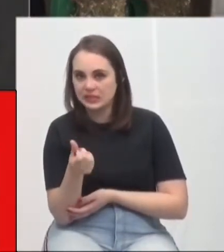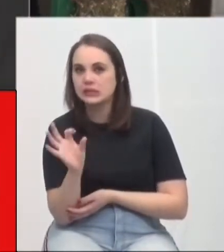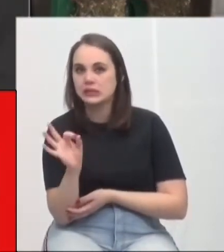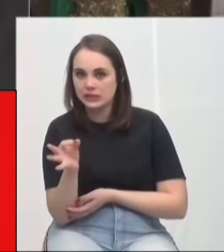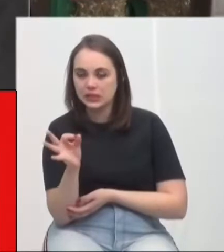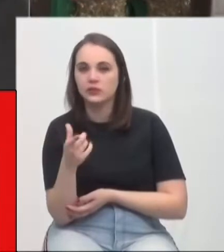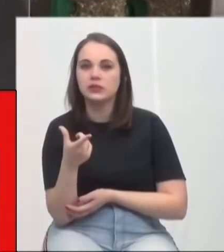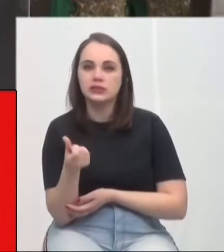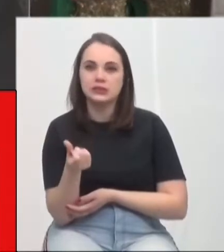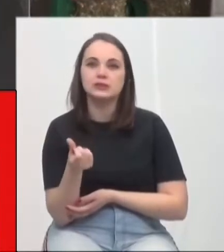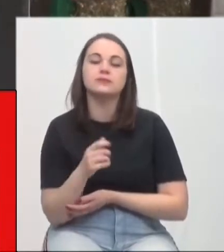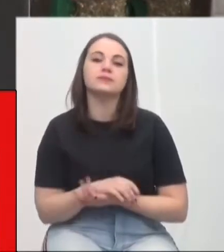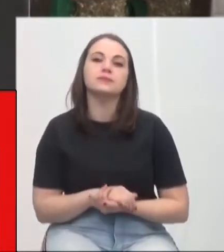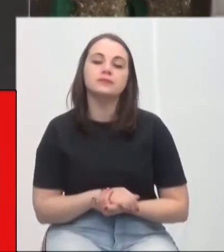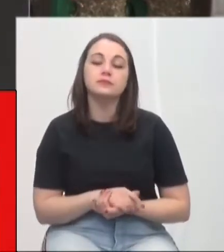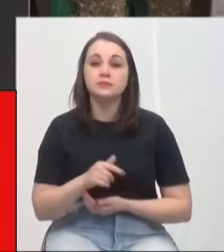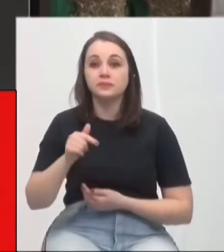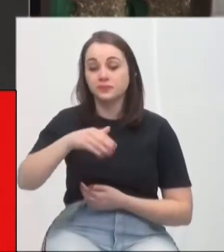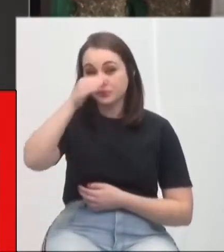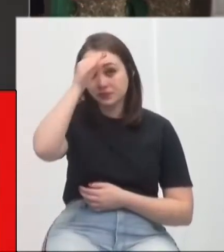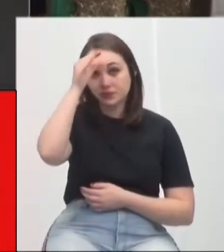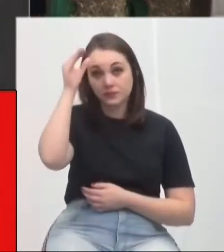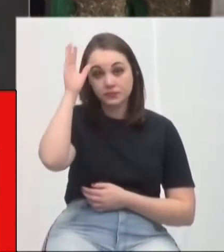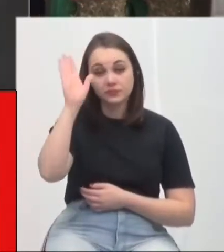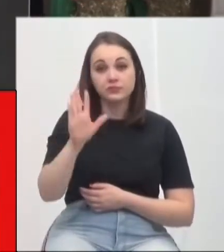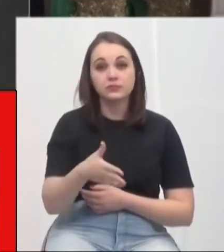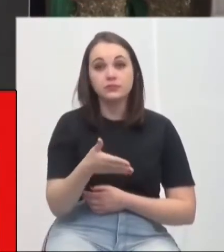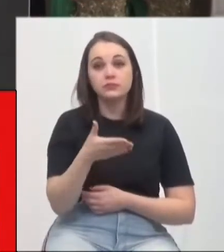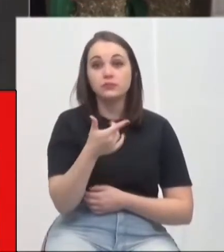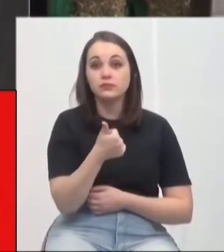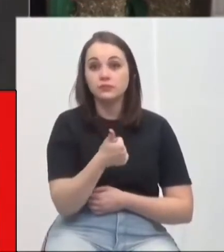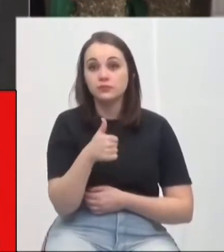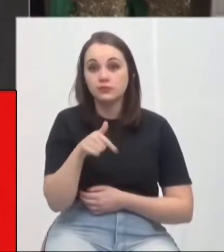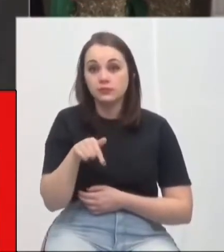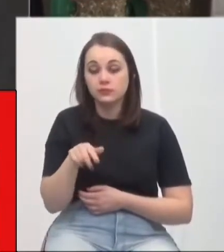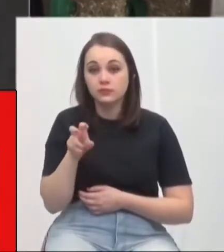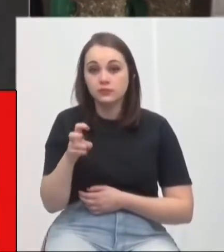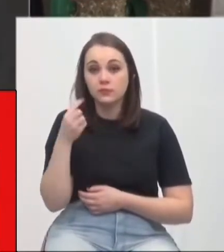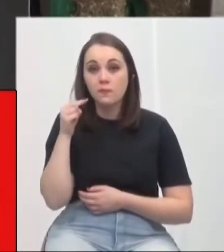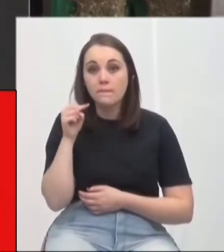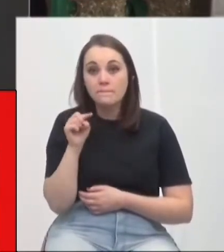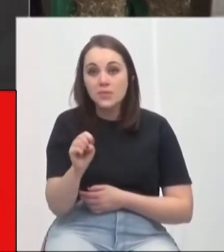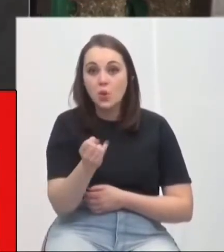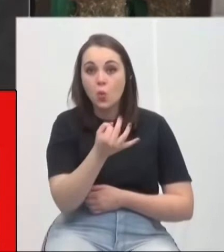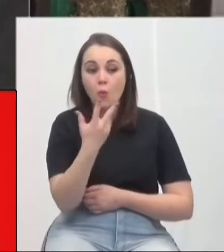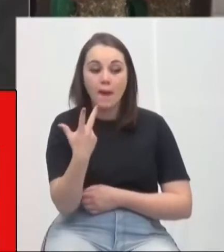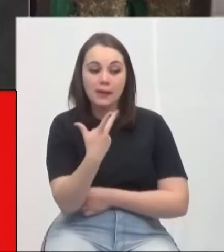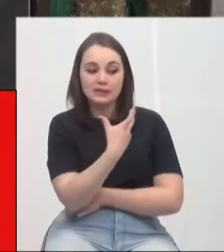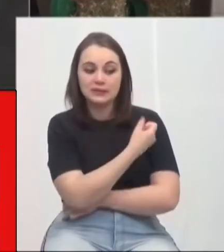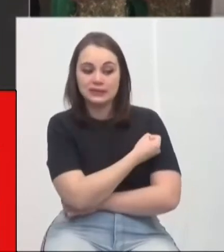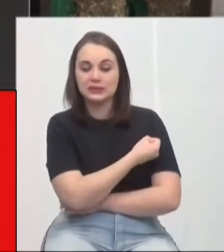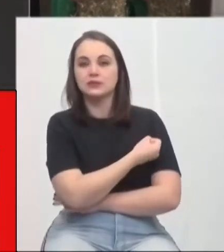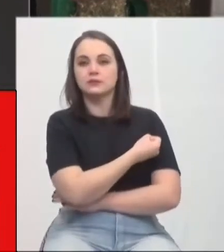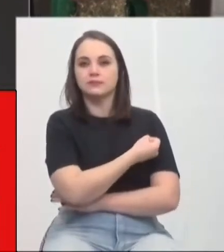Então, e em Criciúma, já 175 mil doses, 175